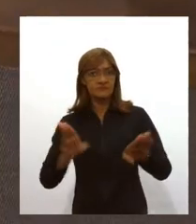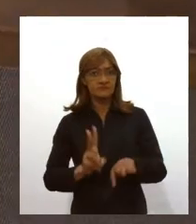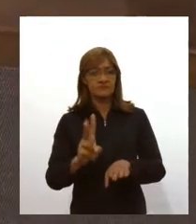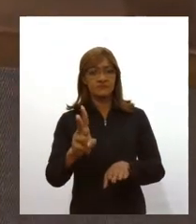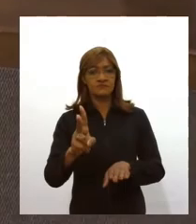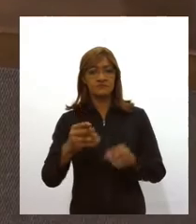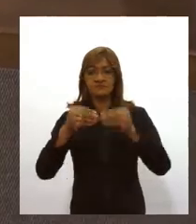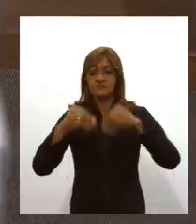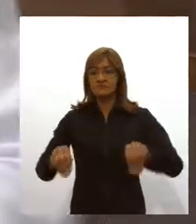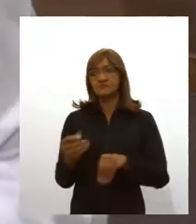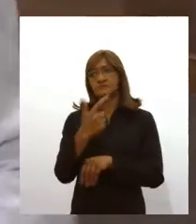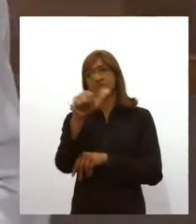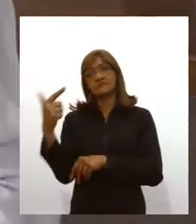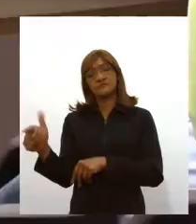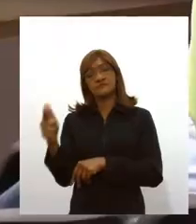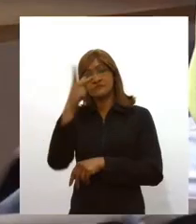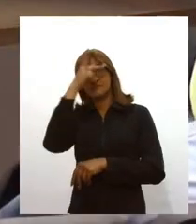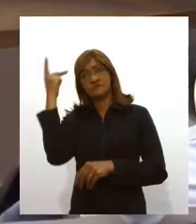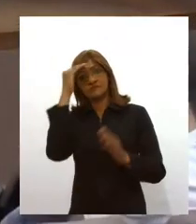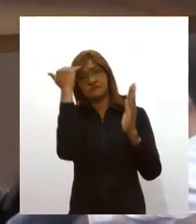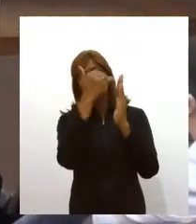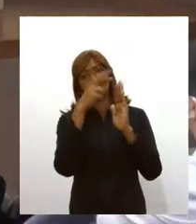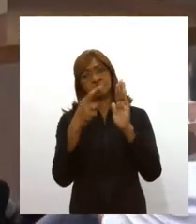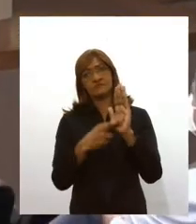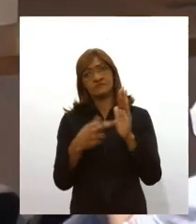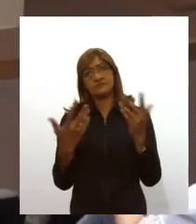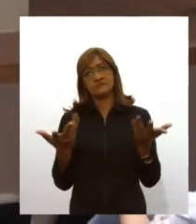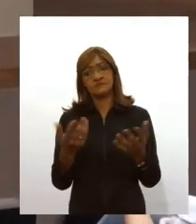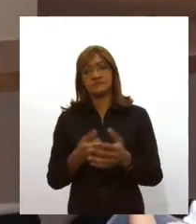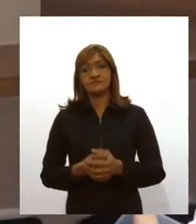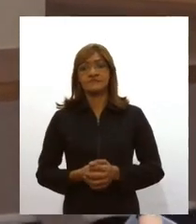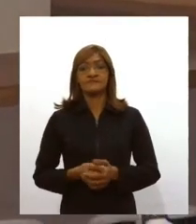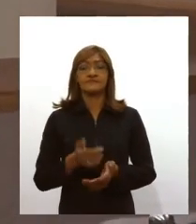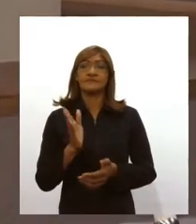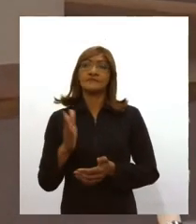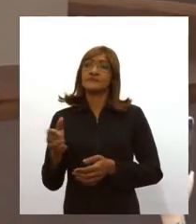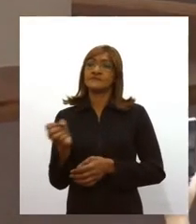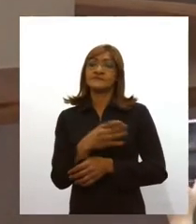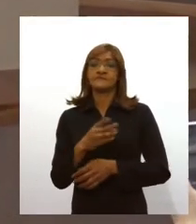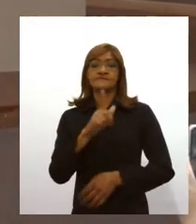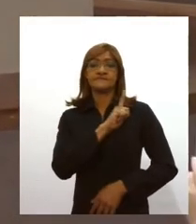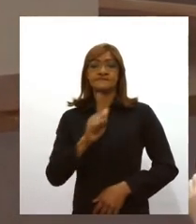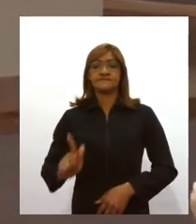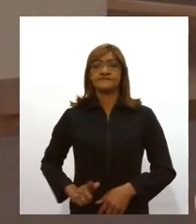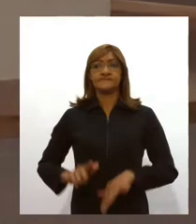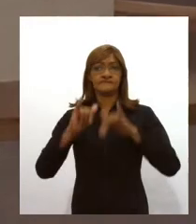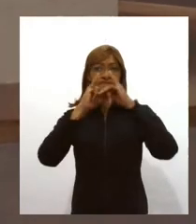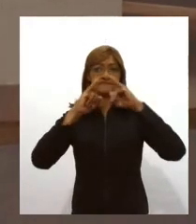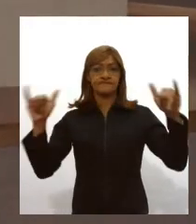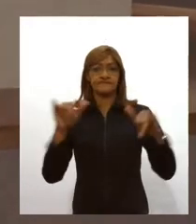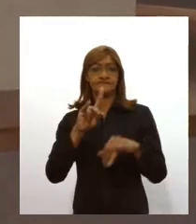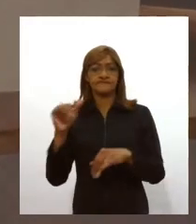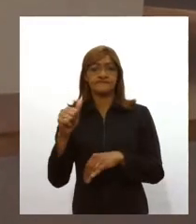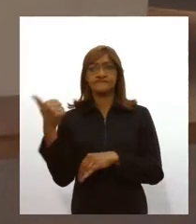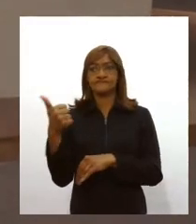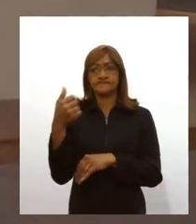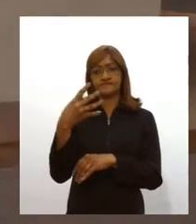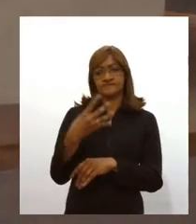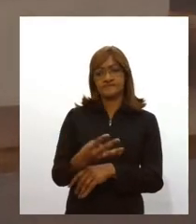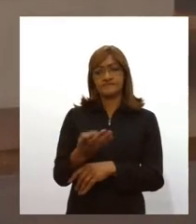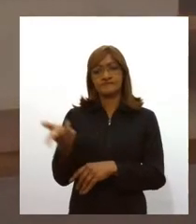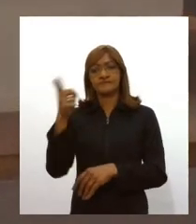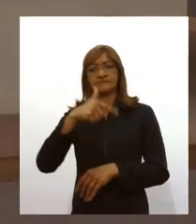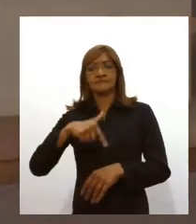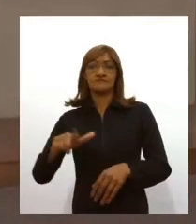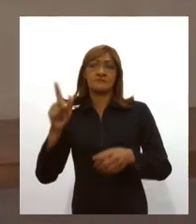prejudicando os outros que estão fazendo tudo certo. Sobre as novas liberações, o governador anunciou que a partir do dia 14, retoma às